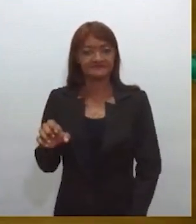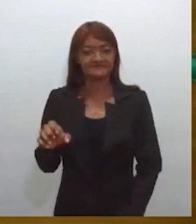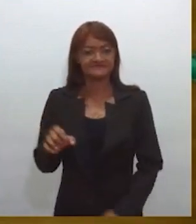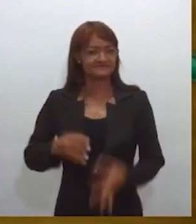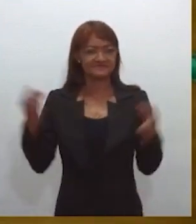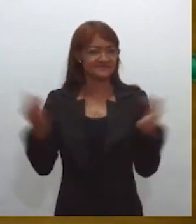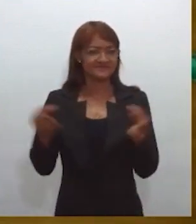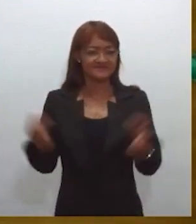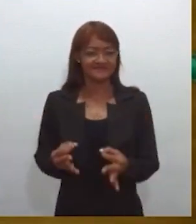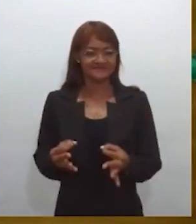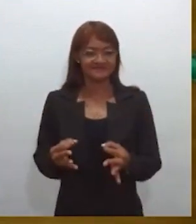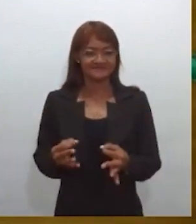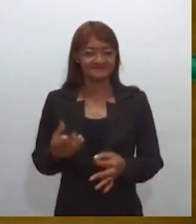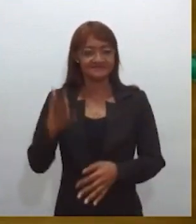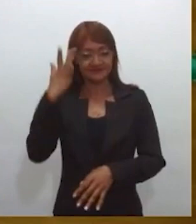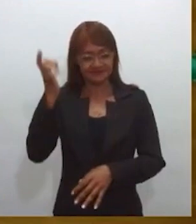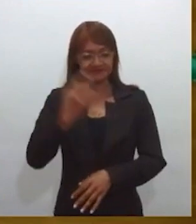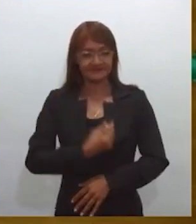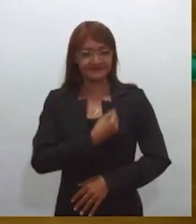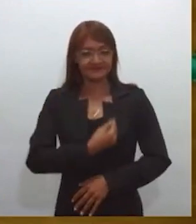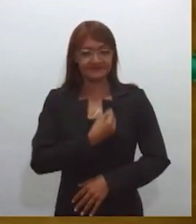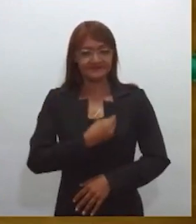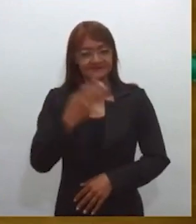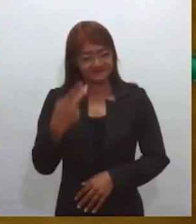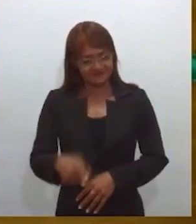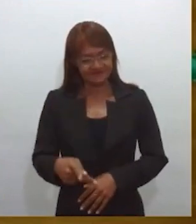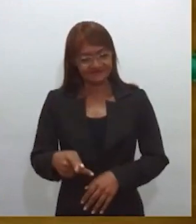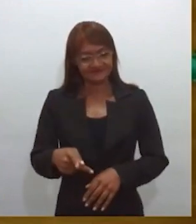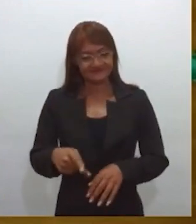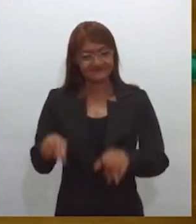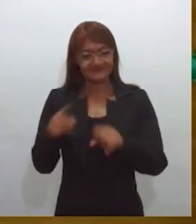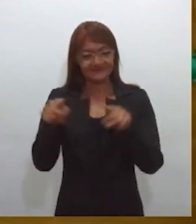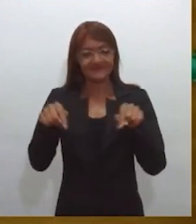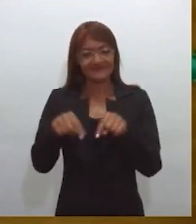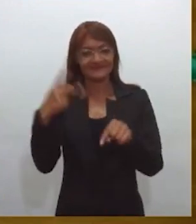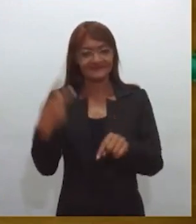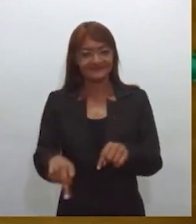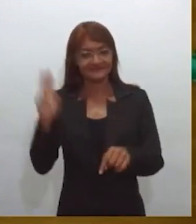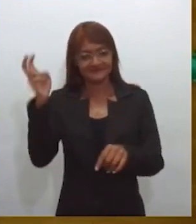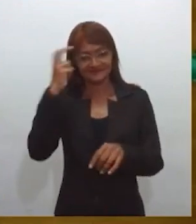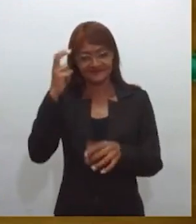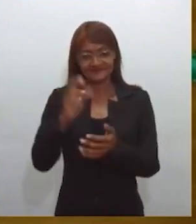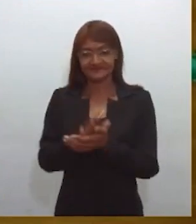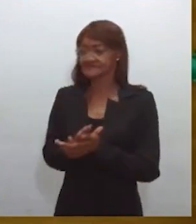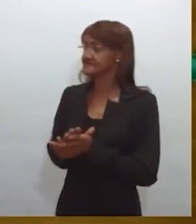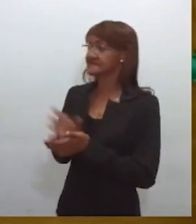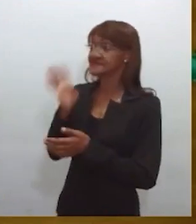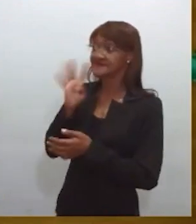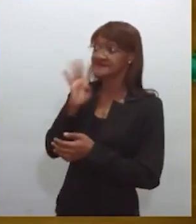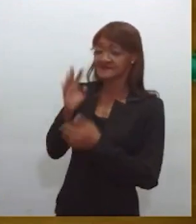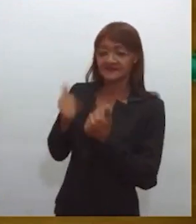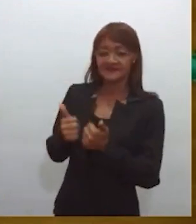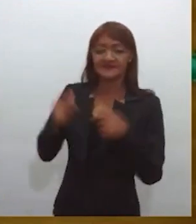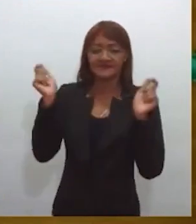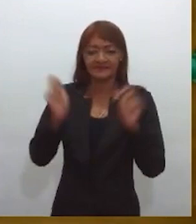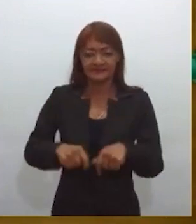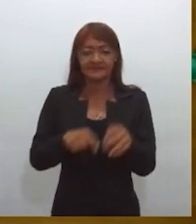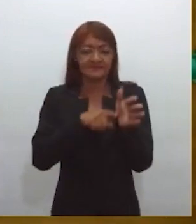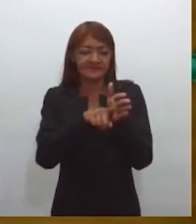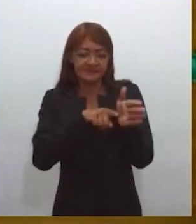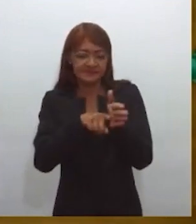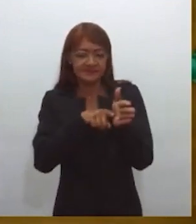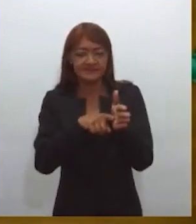Estará presente a partir de amanhã no nosso encontro do Espaço Cultural. Você não para, né? É um trabalho de muita pesquisa para encontrar esses